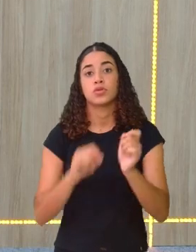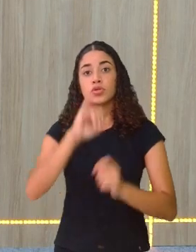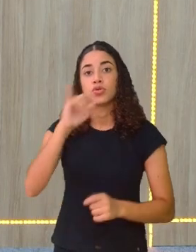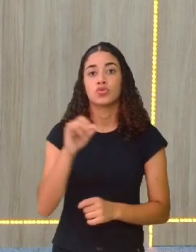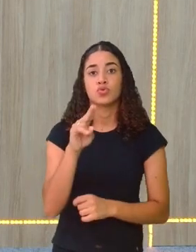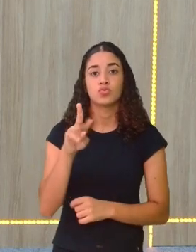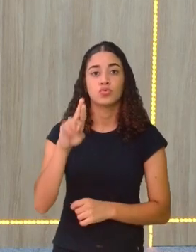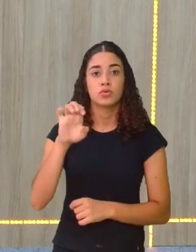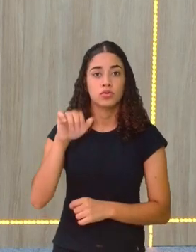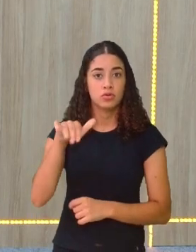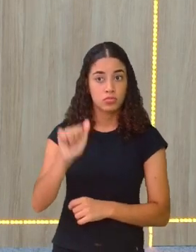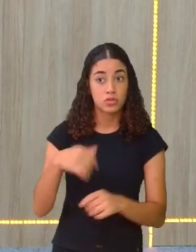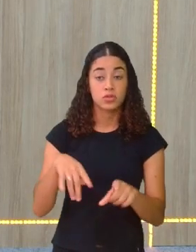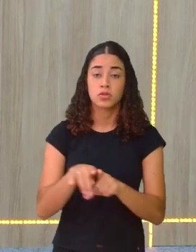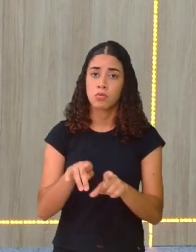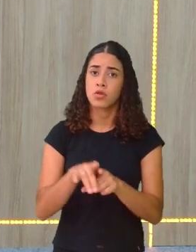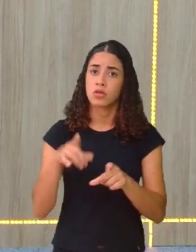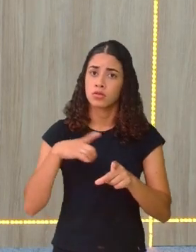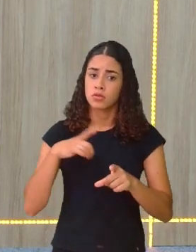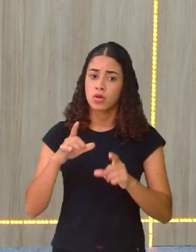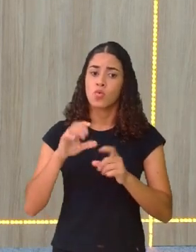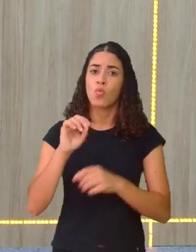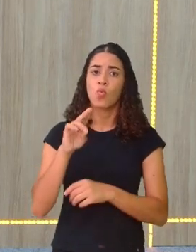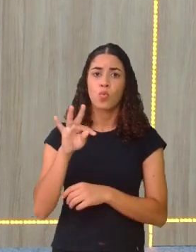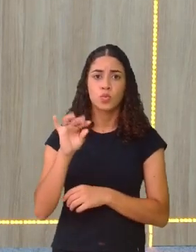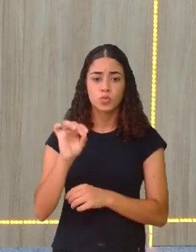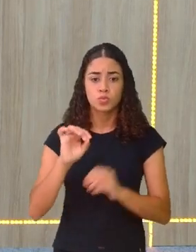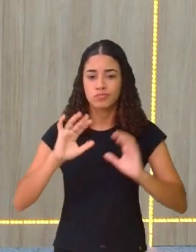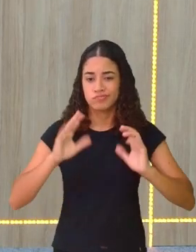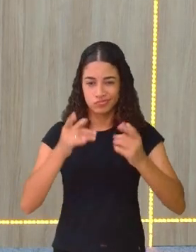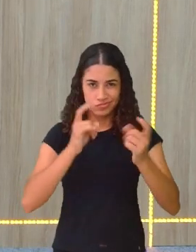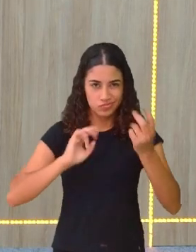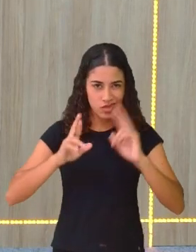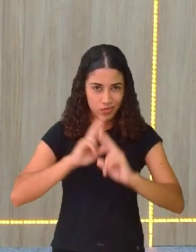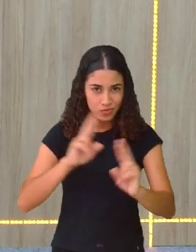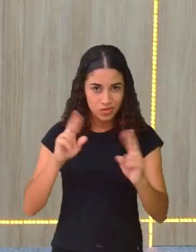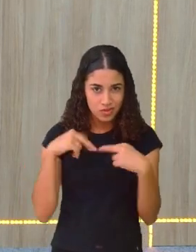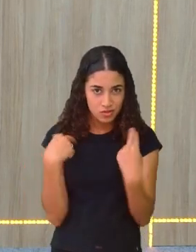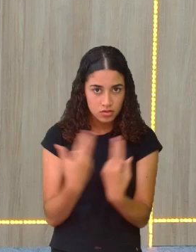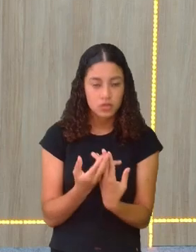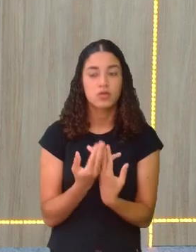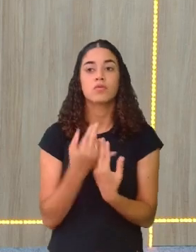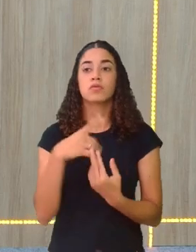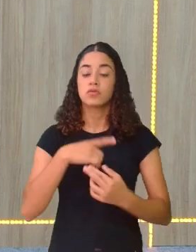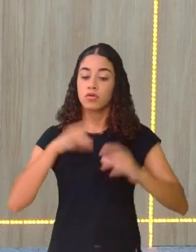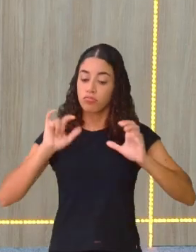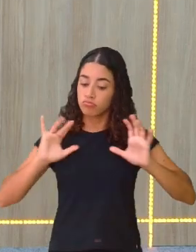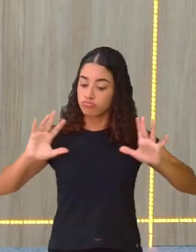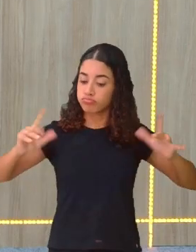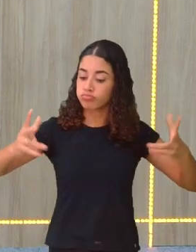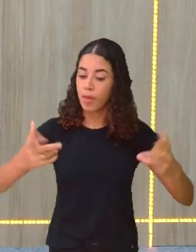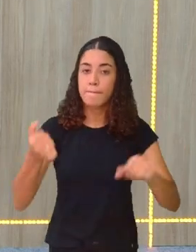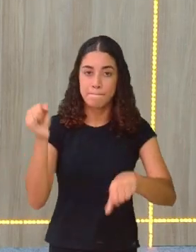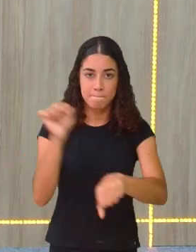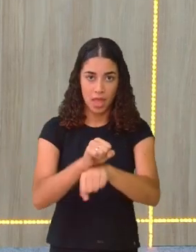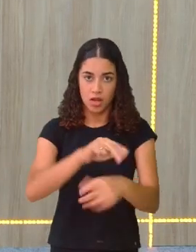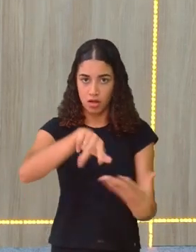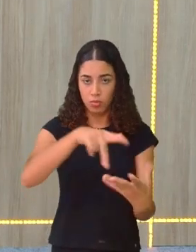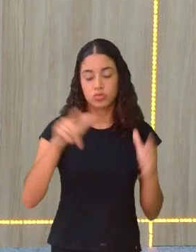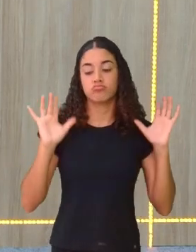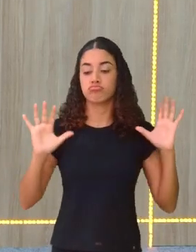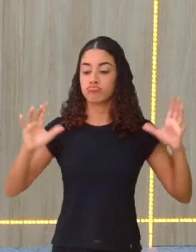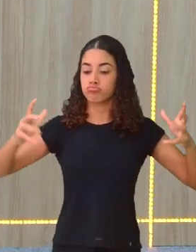sagrada. Inclusive, tem um culto mesmo. Acontece durante o ato do Cavalo Marinho. Há uma pausa para